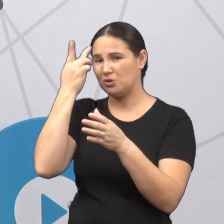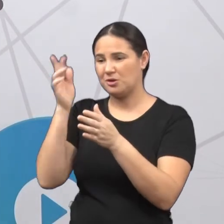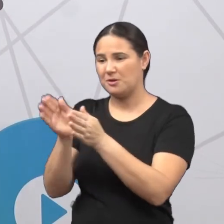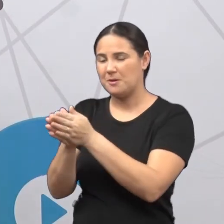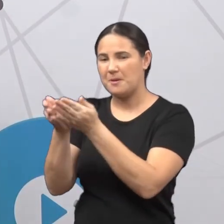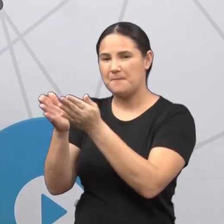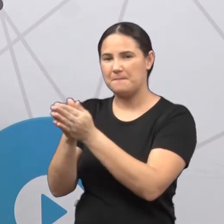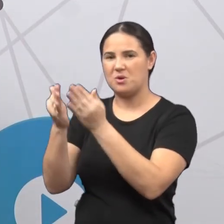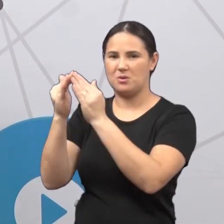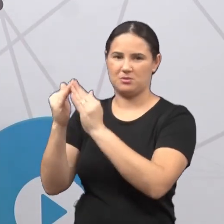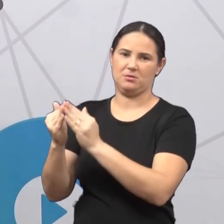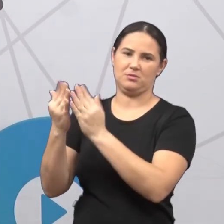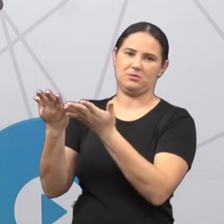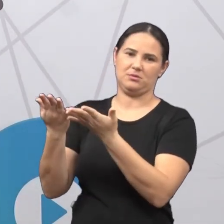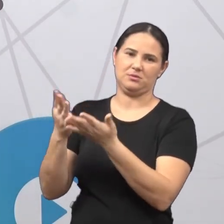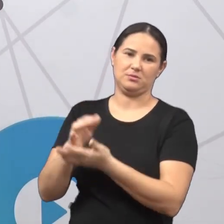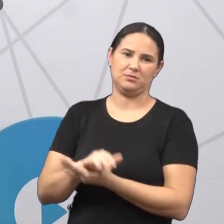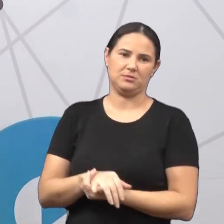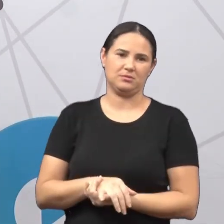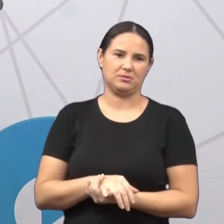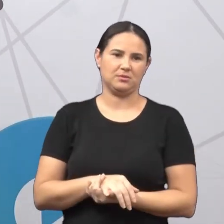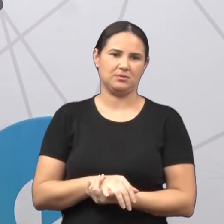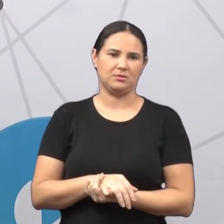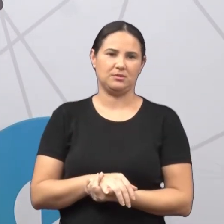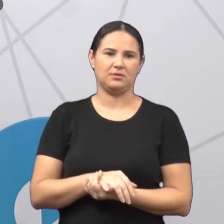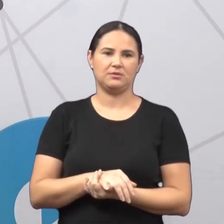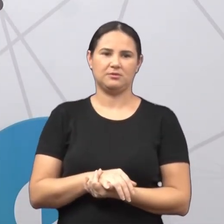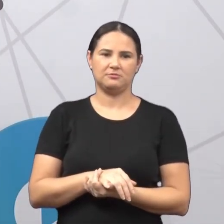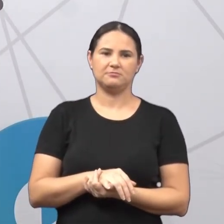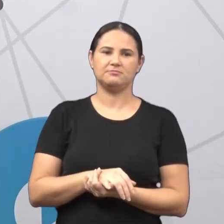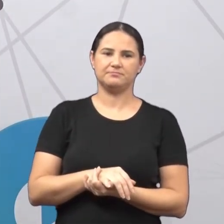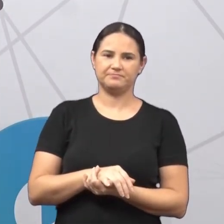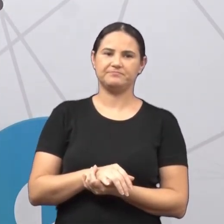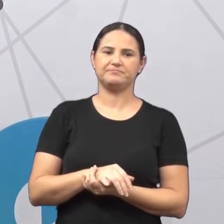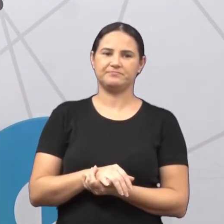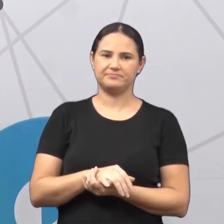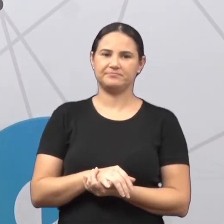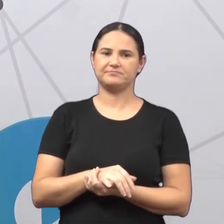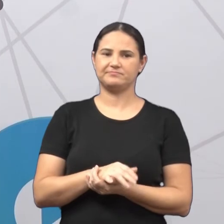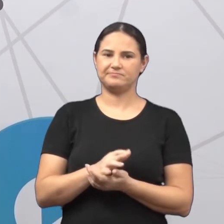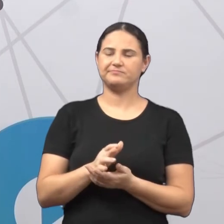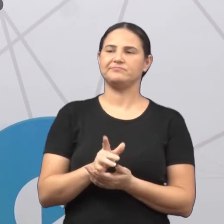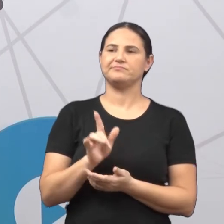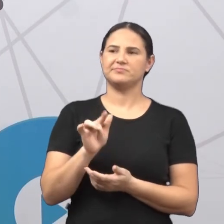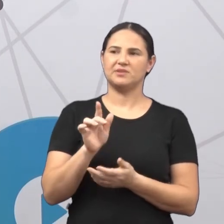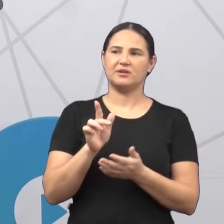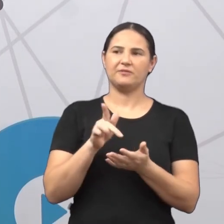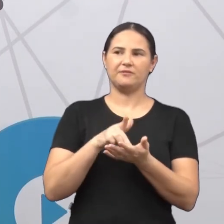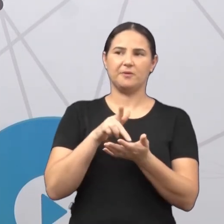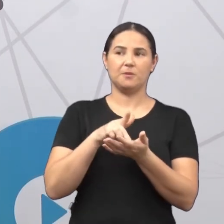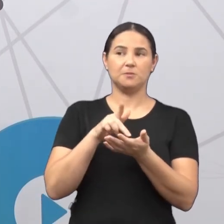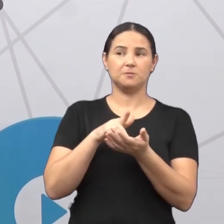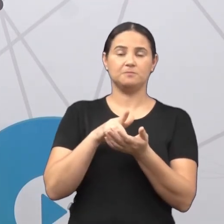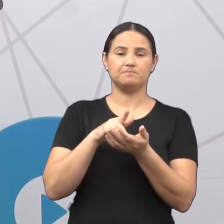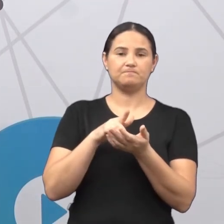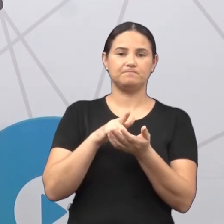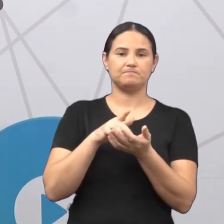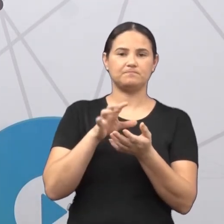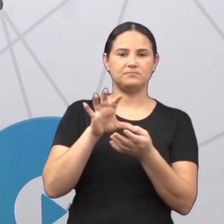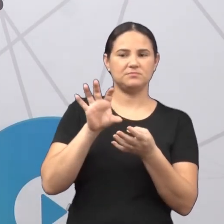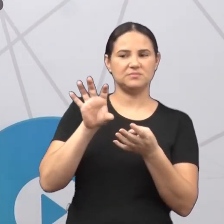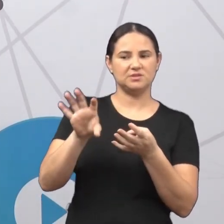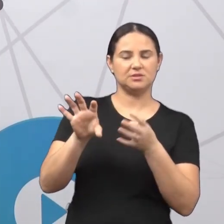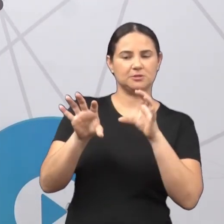complexo. Por isso que nós, muitas vezes, não temos algo assim para definir de fato. Nós temos essas pré